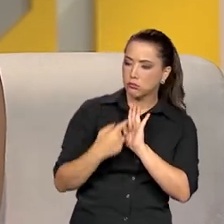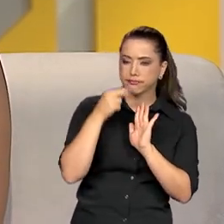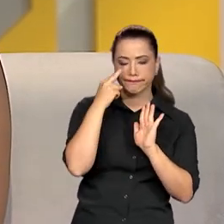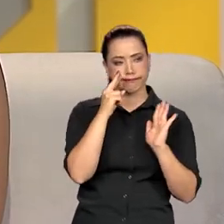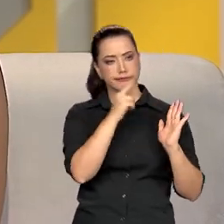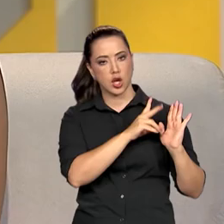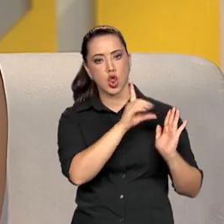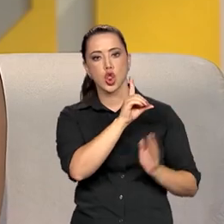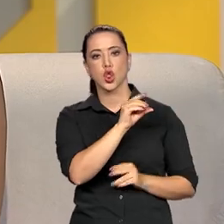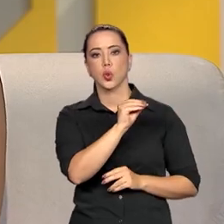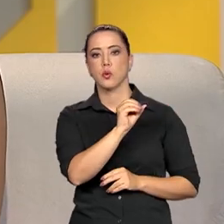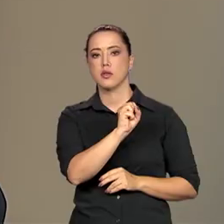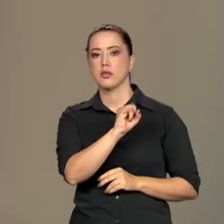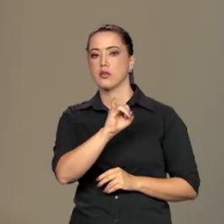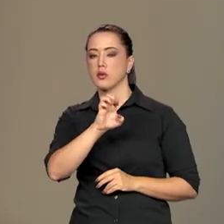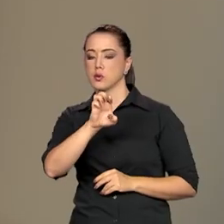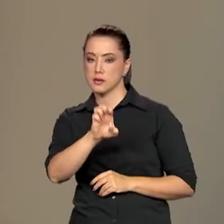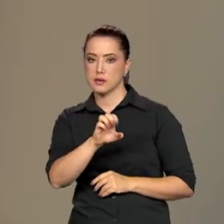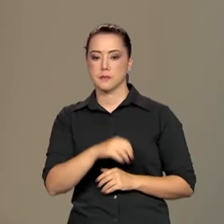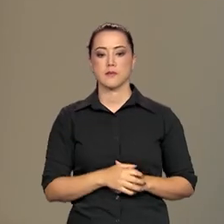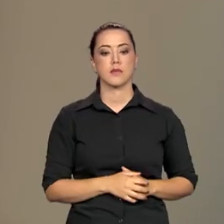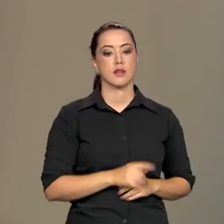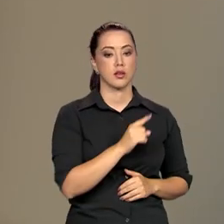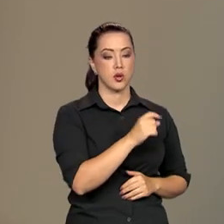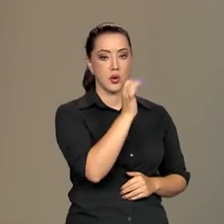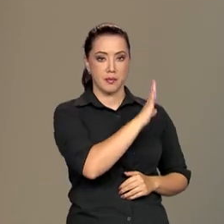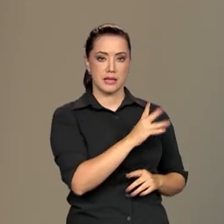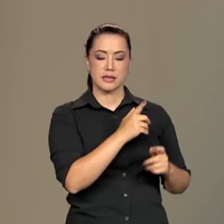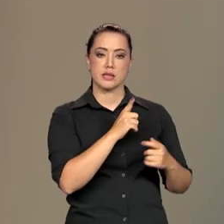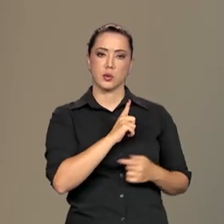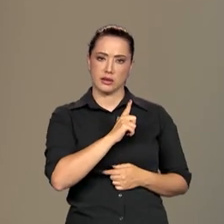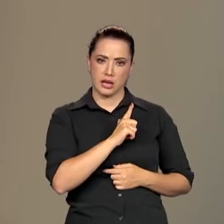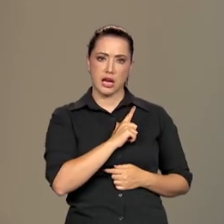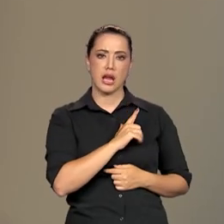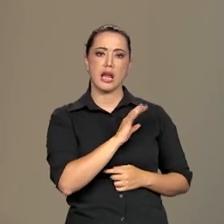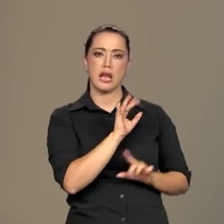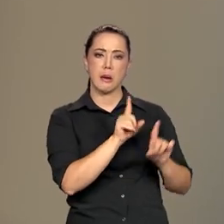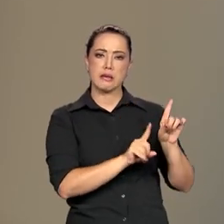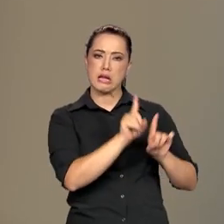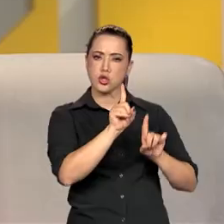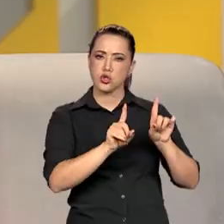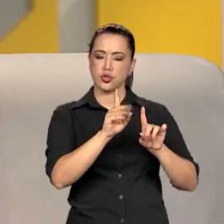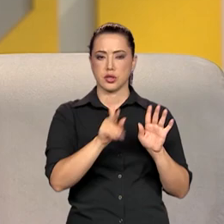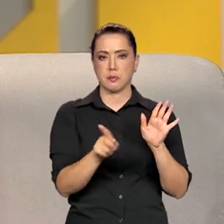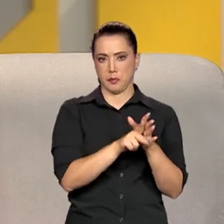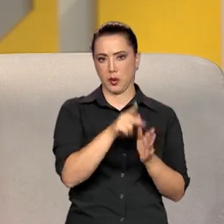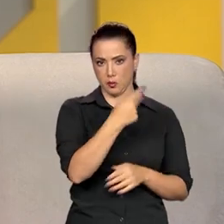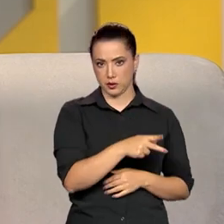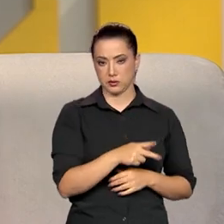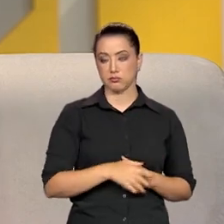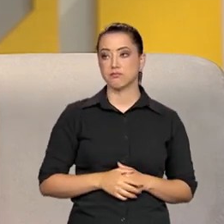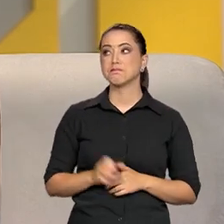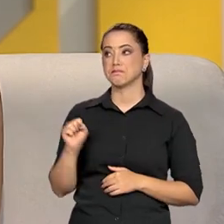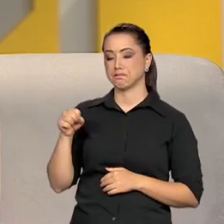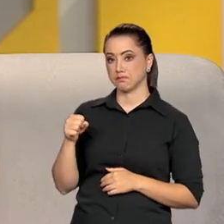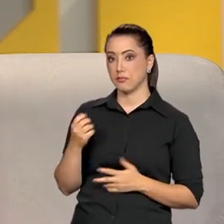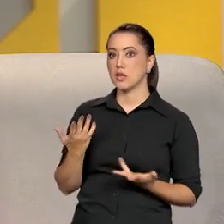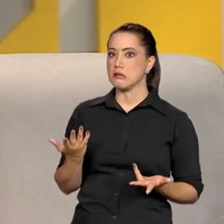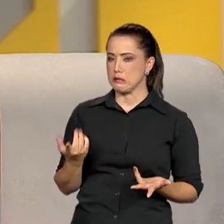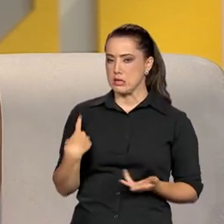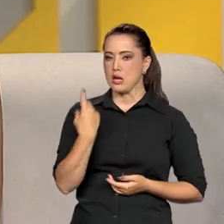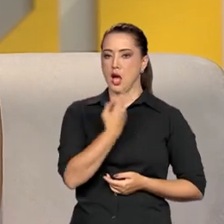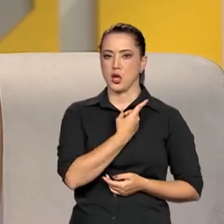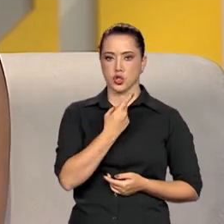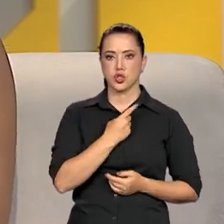exemplo para você. E o Brasil prescinde de estatísticas oficiais, pelo que eu entendi, acompanhando o evento. Sim, sim, sim. E foi um evento importante,